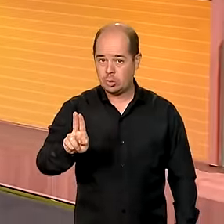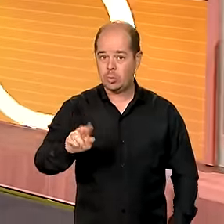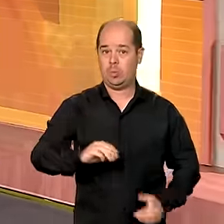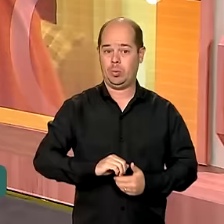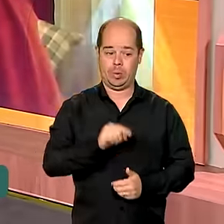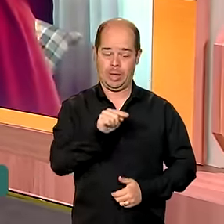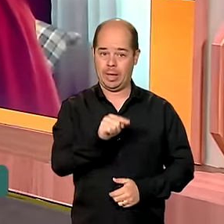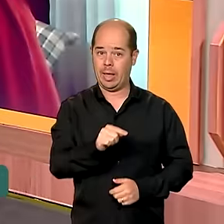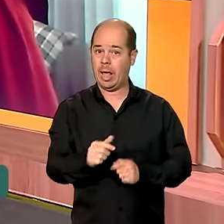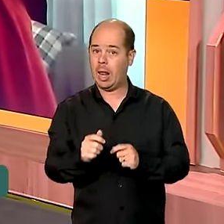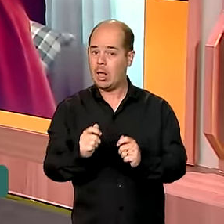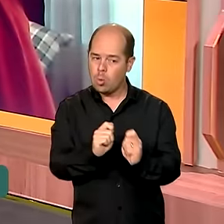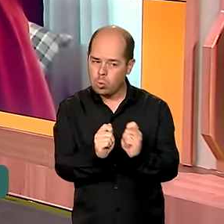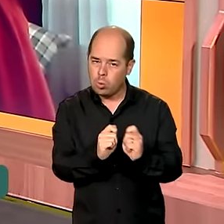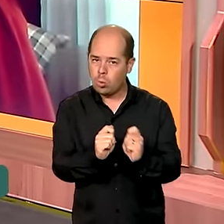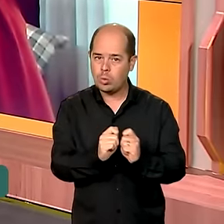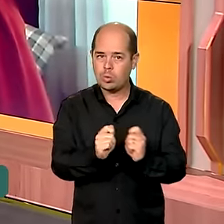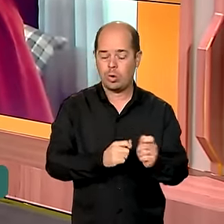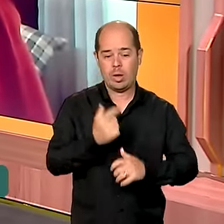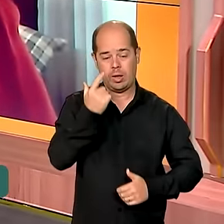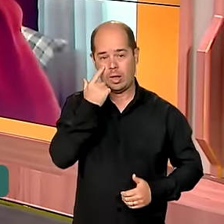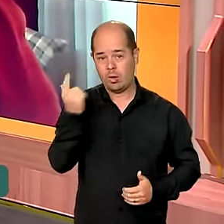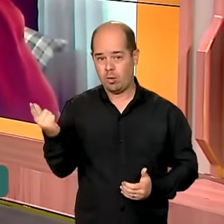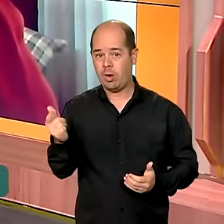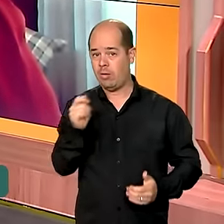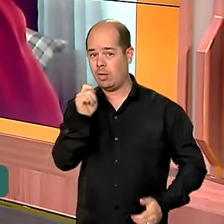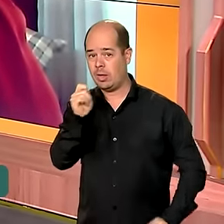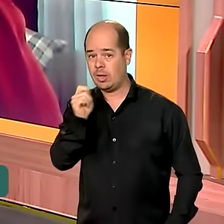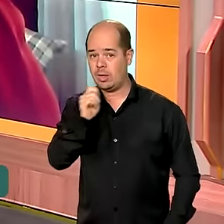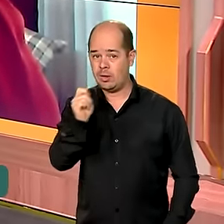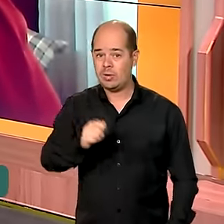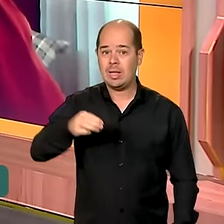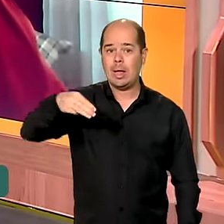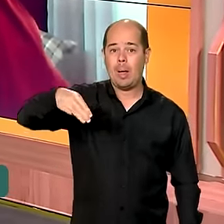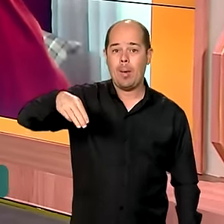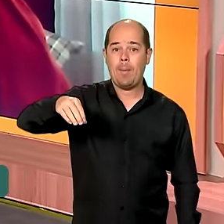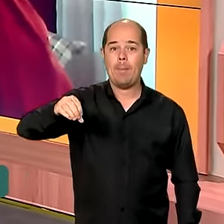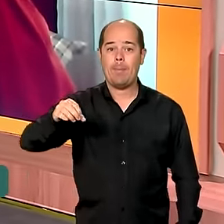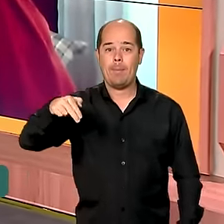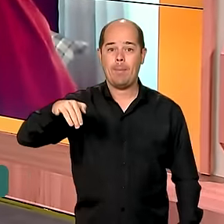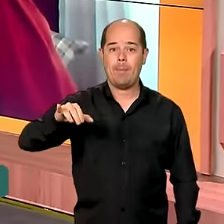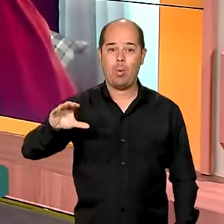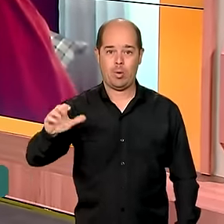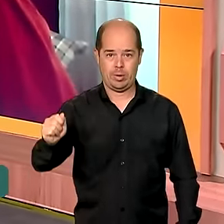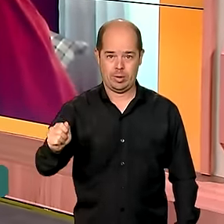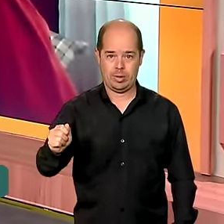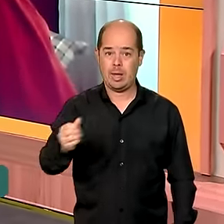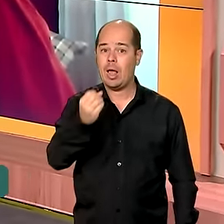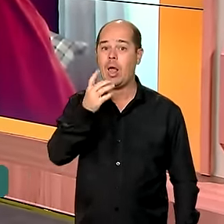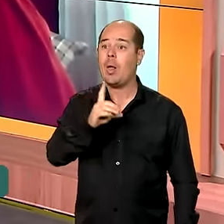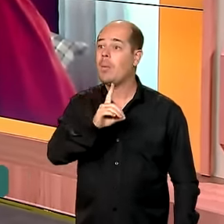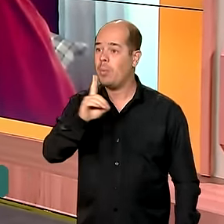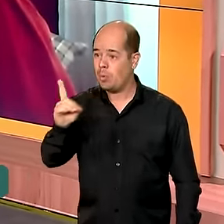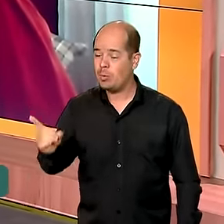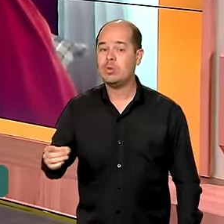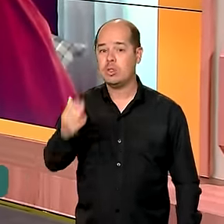vamos conversar agora com a advogada da União, Mônica Casartelli. Bom dia, obrigada pela participação no Brasil em Dia.